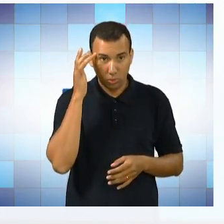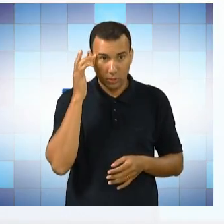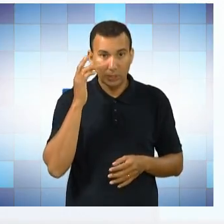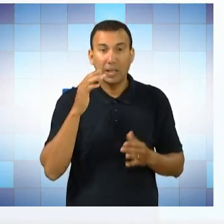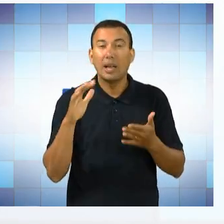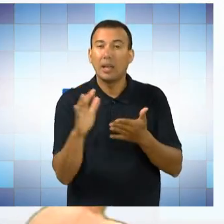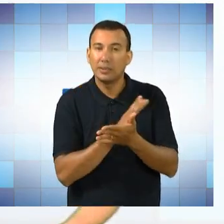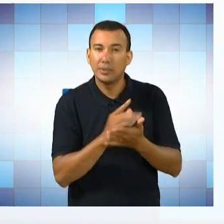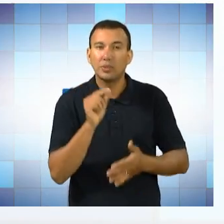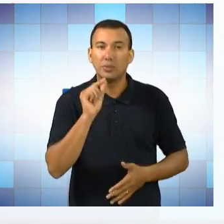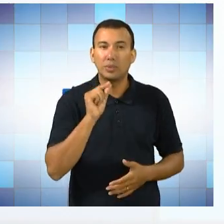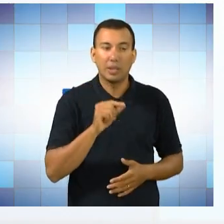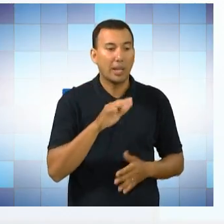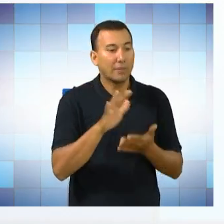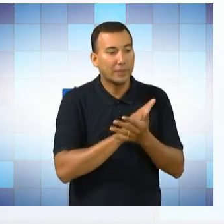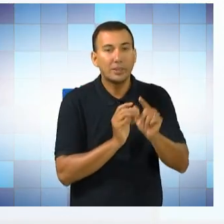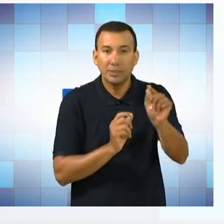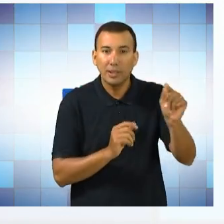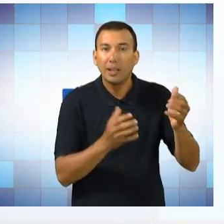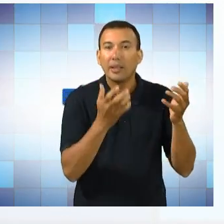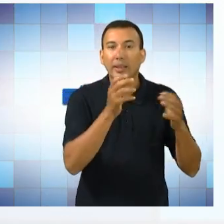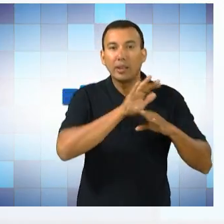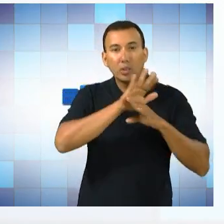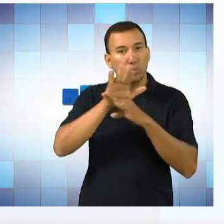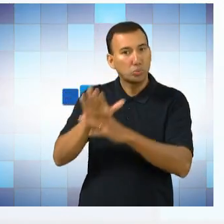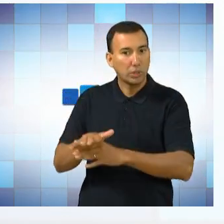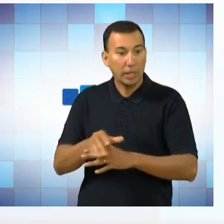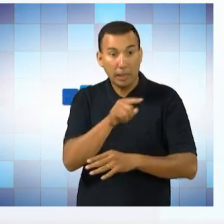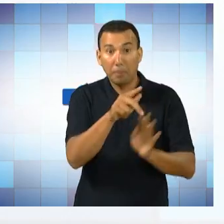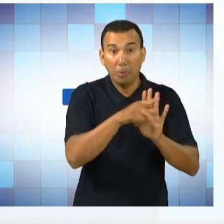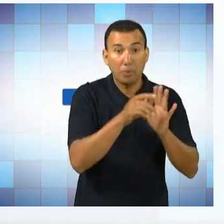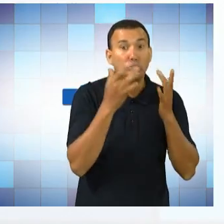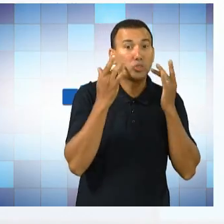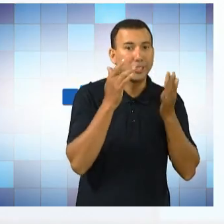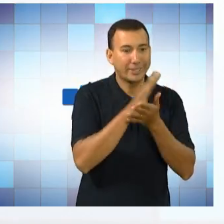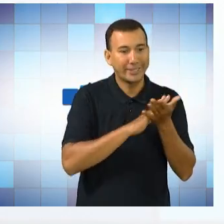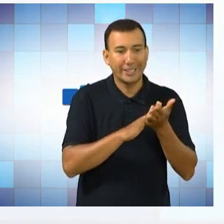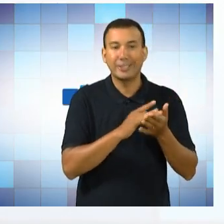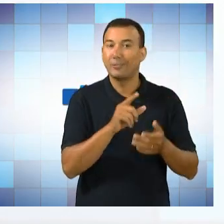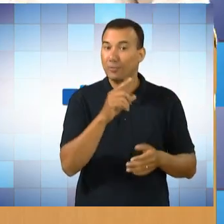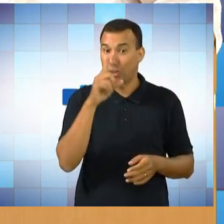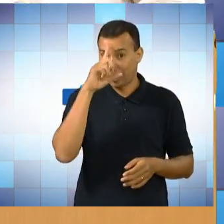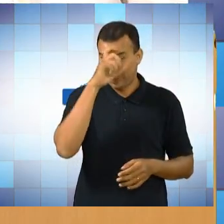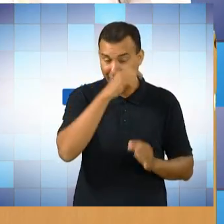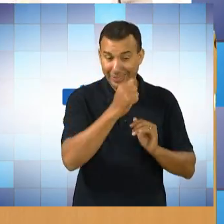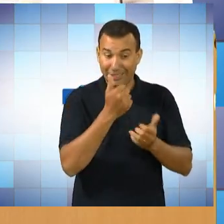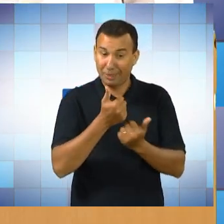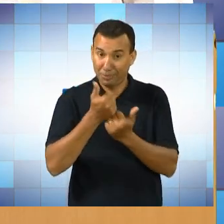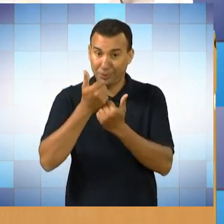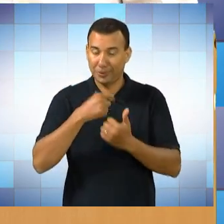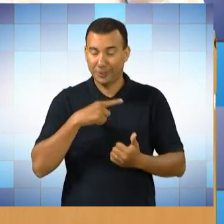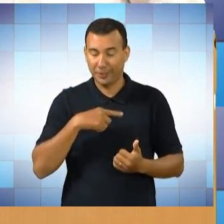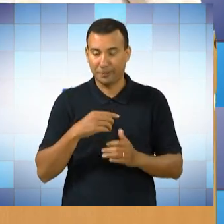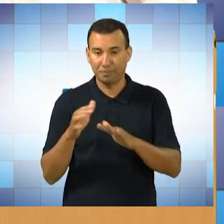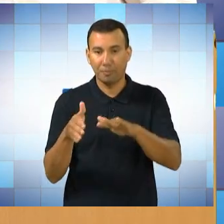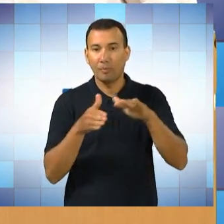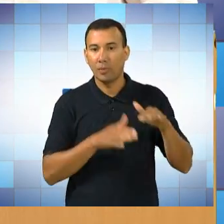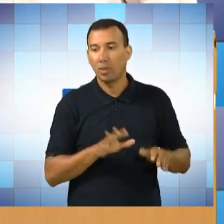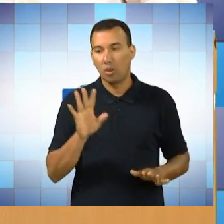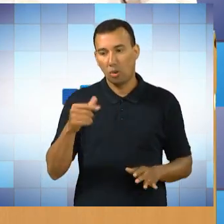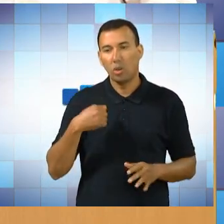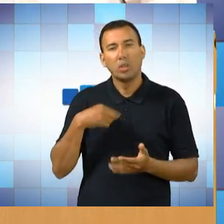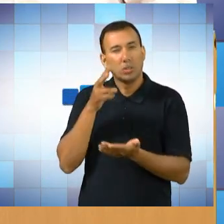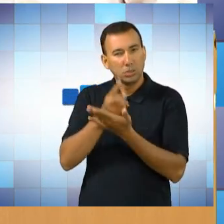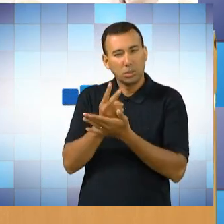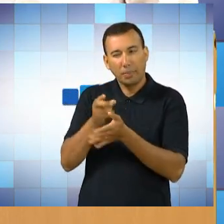uma certa forma, às vezes até tentam ajudar, mesmo não sendo do teatro. Bom, essa pergunta, Sandra, que eu vou fazer, eu já ouvi vários comunicadores